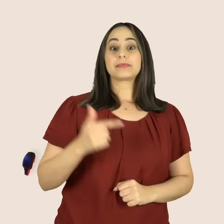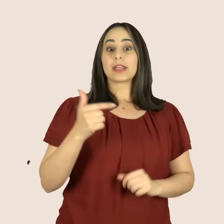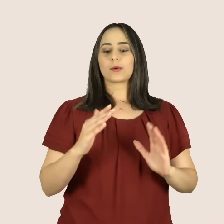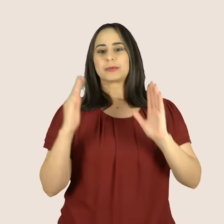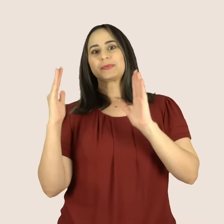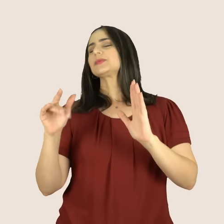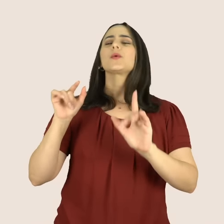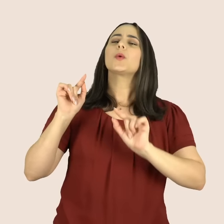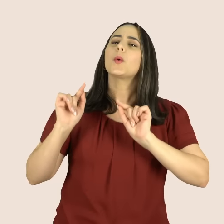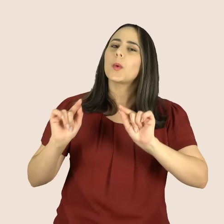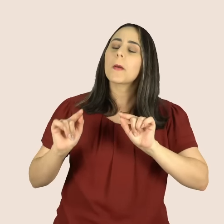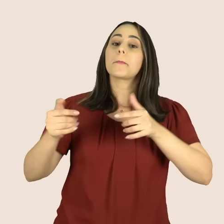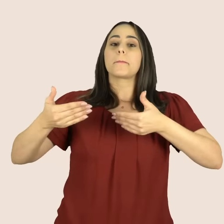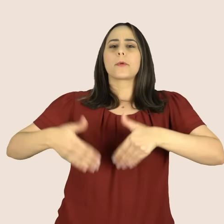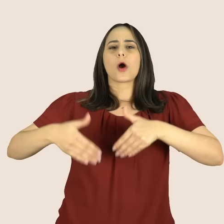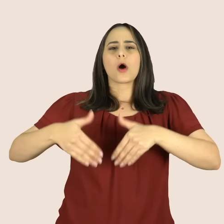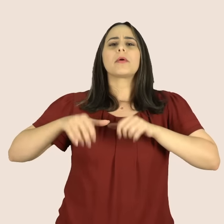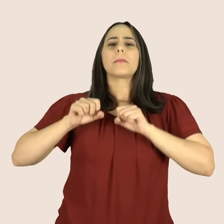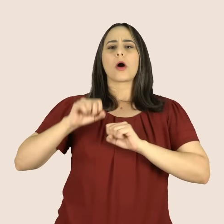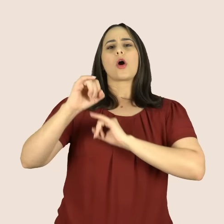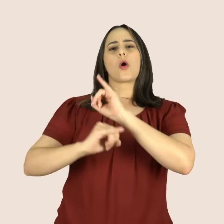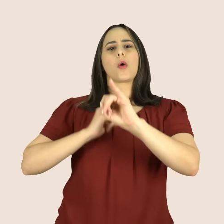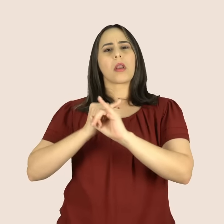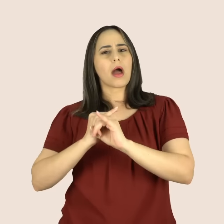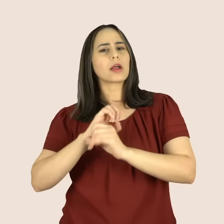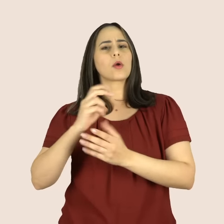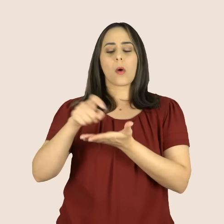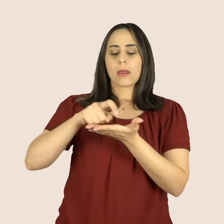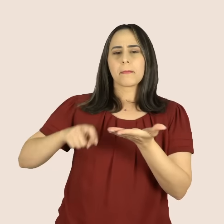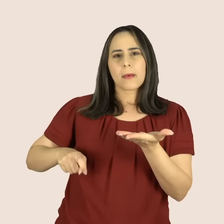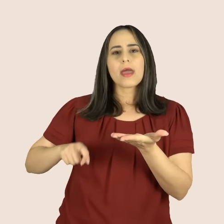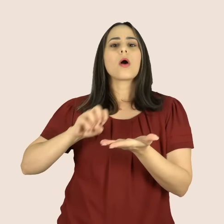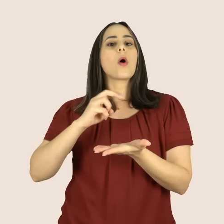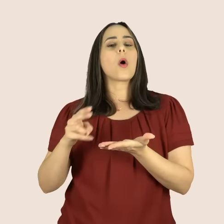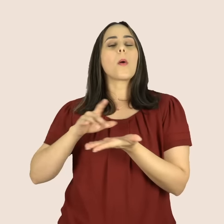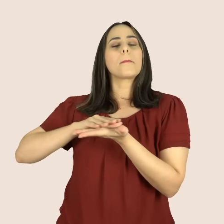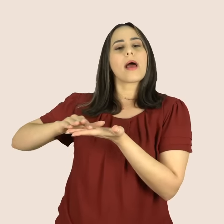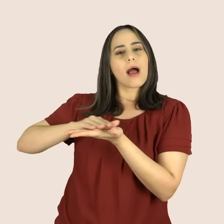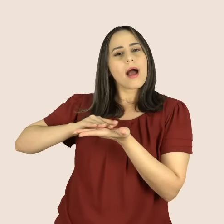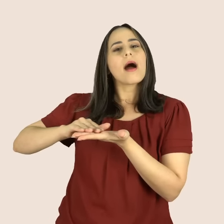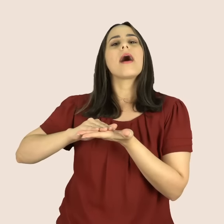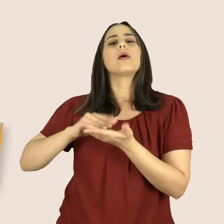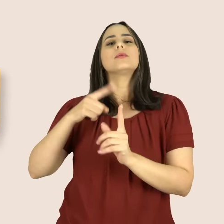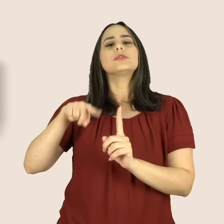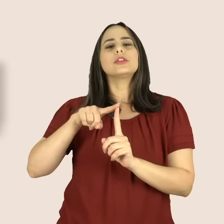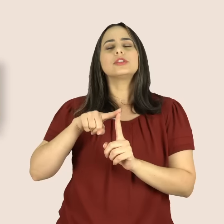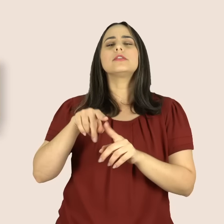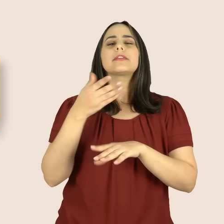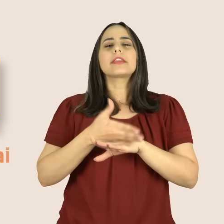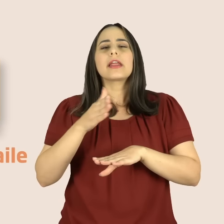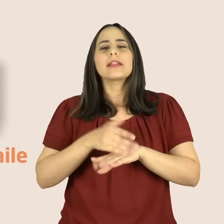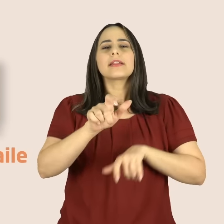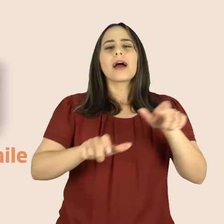prazerosos. A segunda etapa da Olimpíada é uma prova que poderá ser feita online, impressa ou em braile para testar os